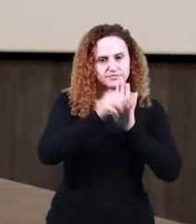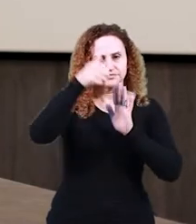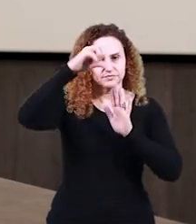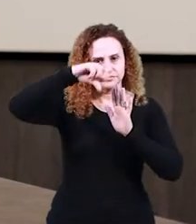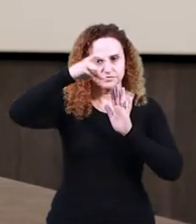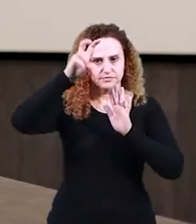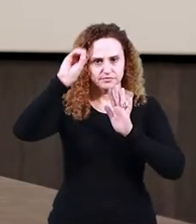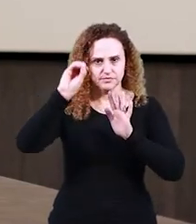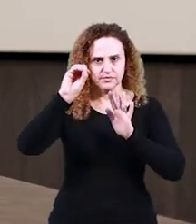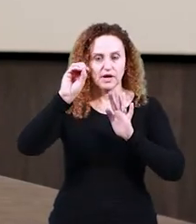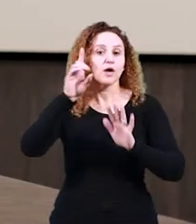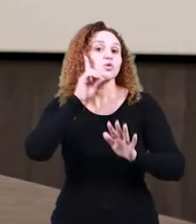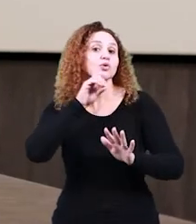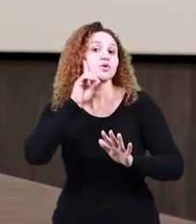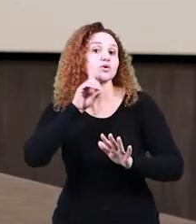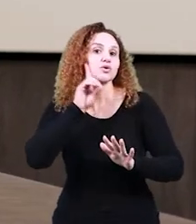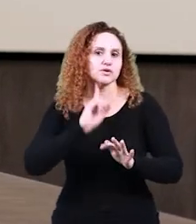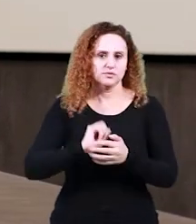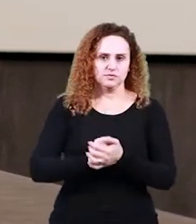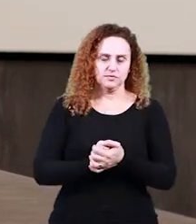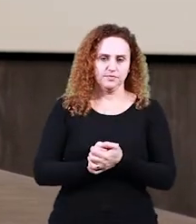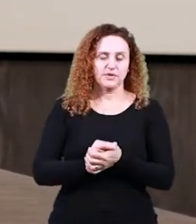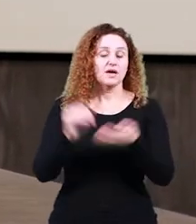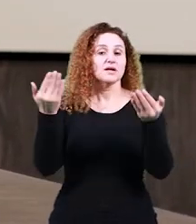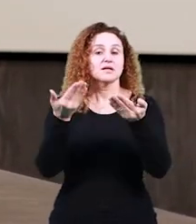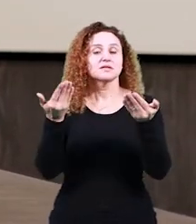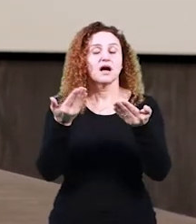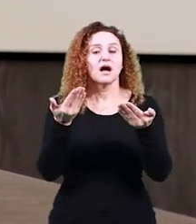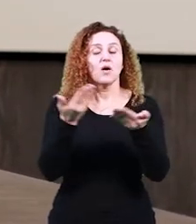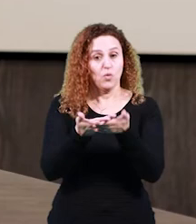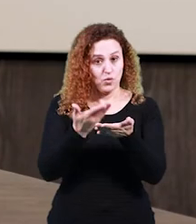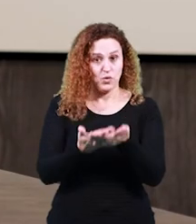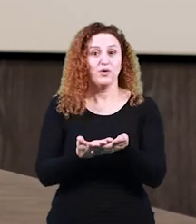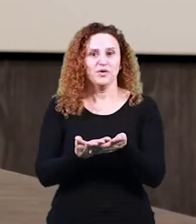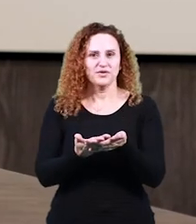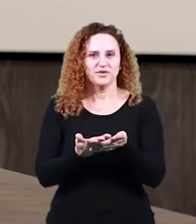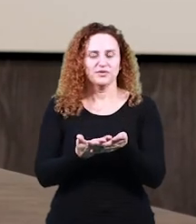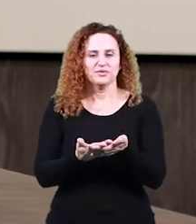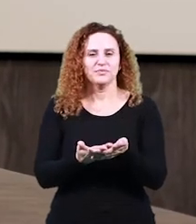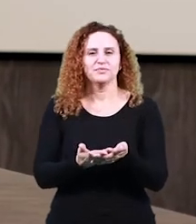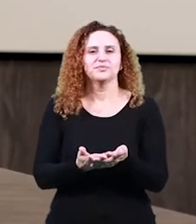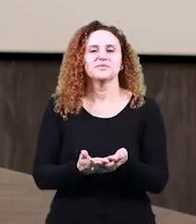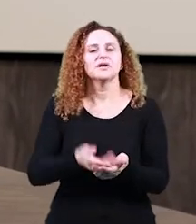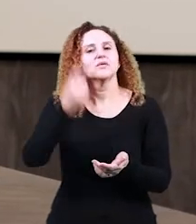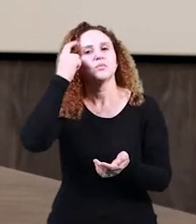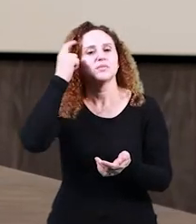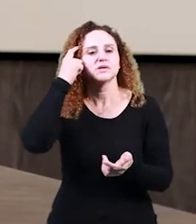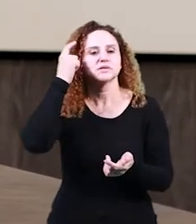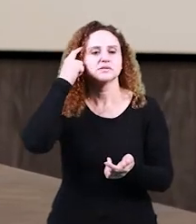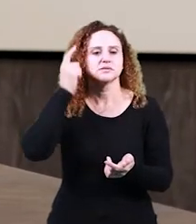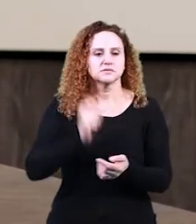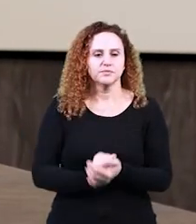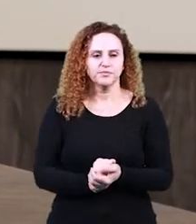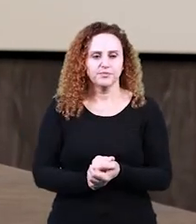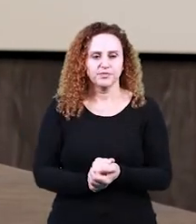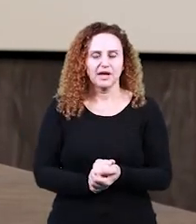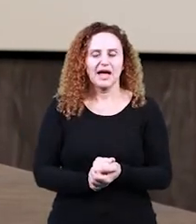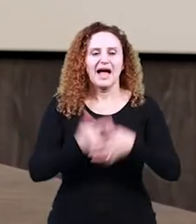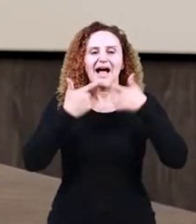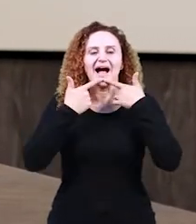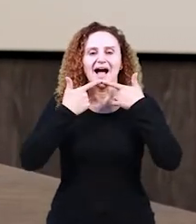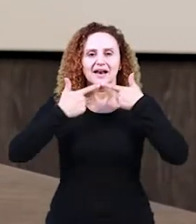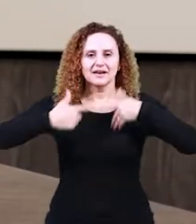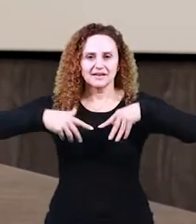nos Estados Unidos. Para essa aula de hoje vamos pensar então na relação entre